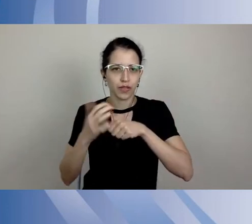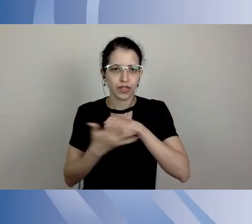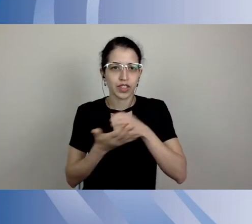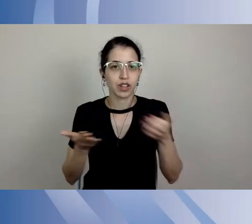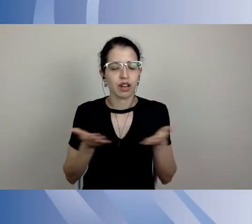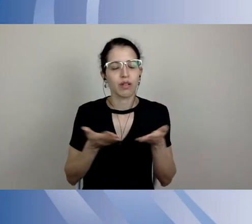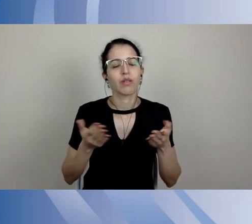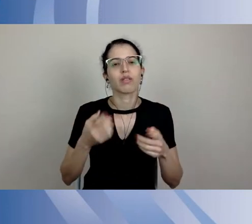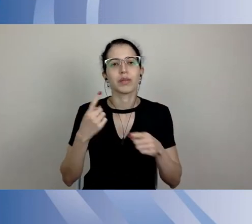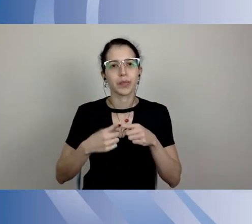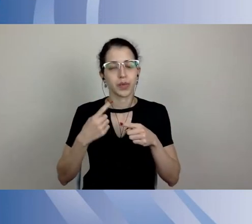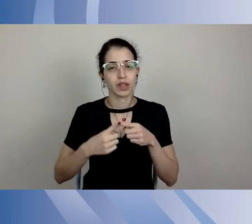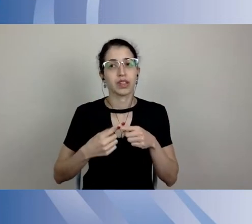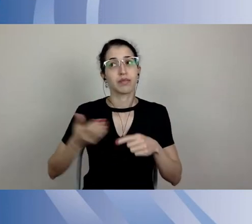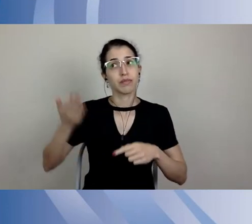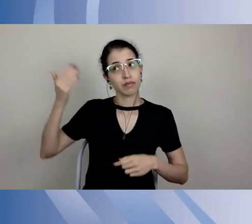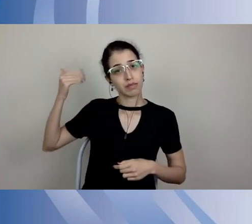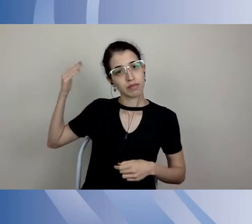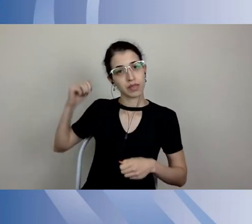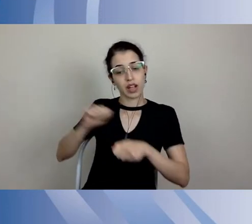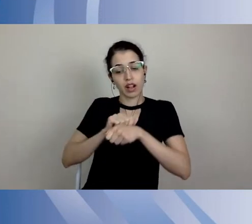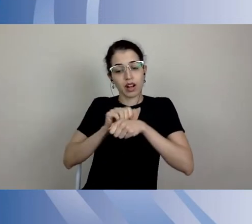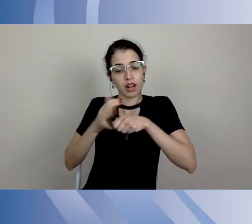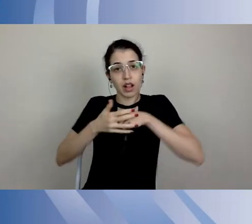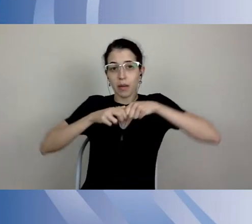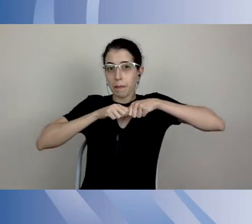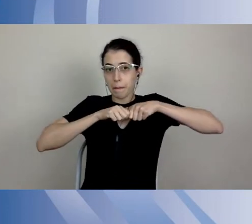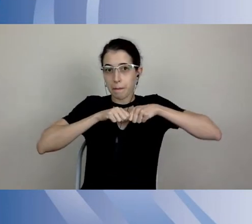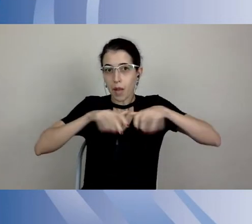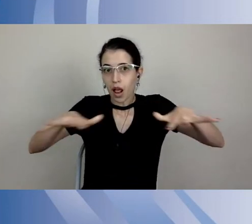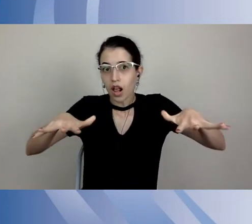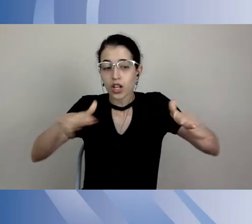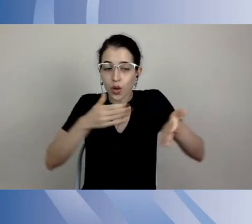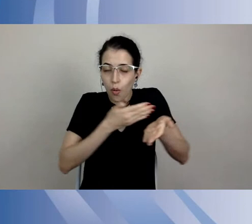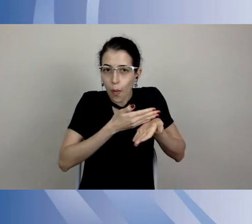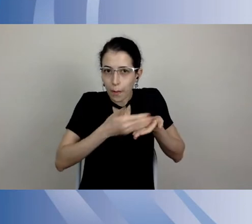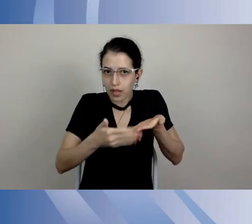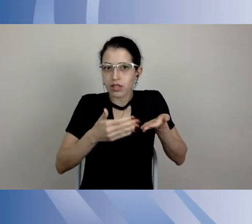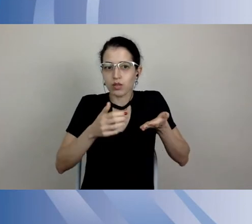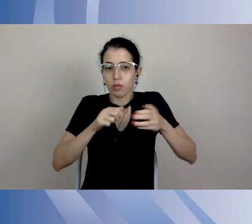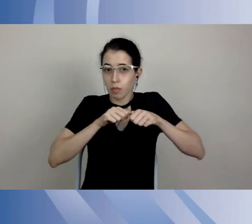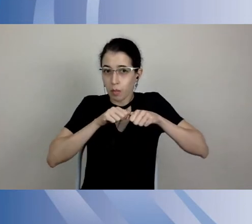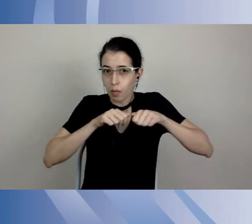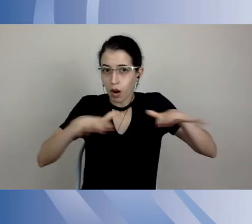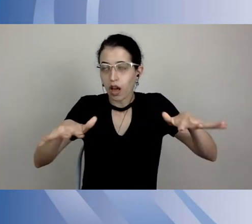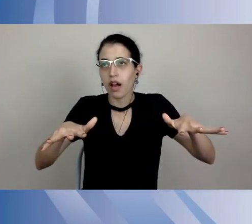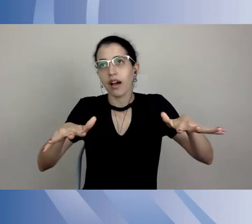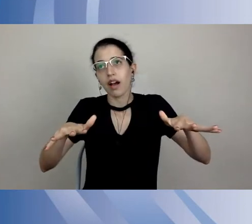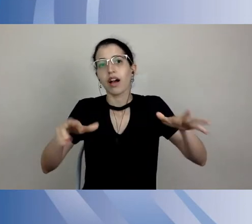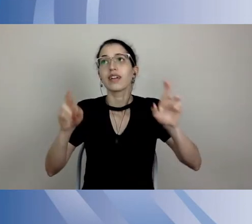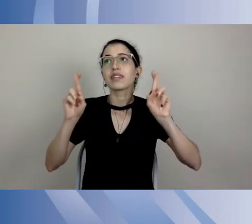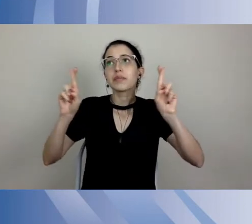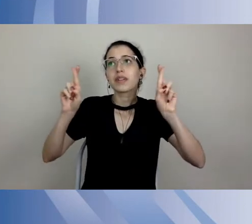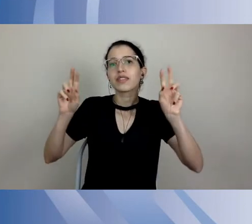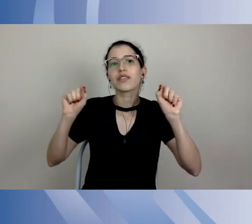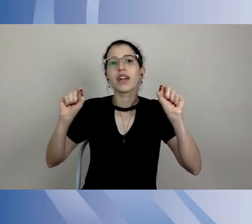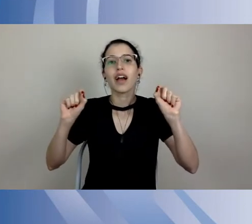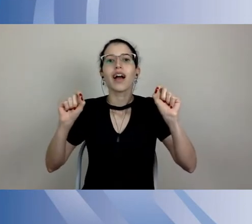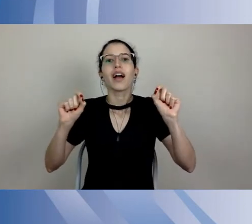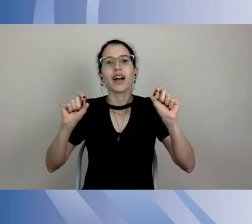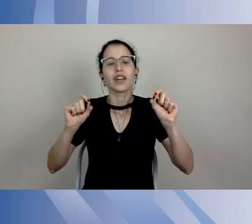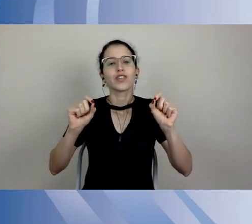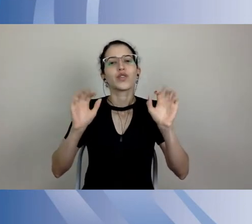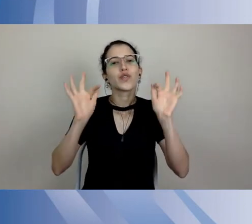quando a epidemia começou, havia uma expectativa de que talvez ela se resolvesse até o final do ano de 2020,